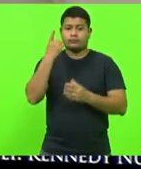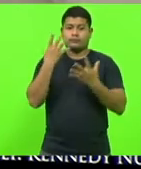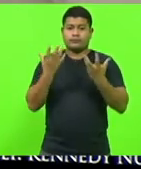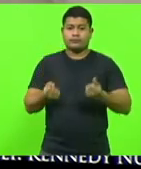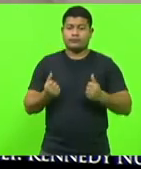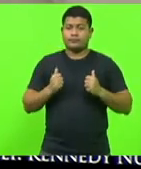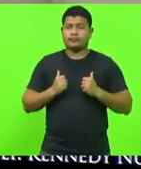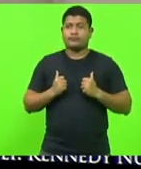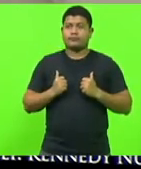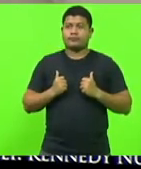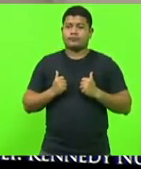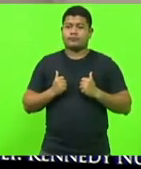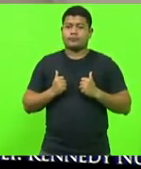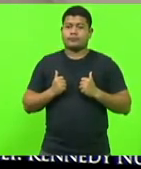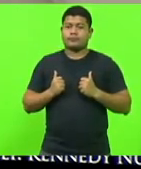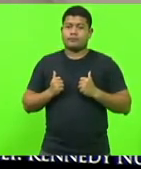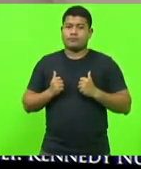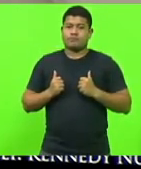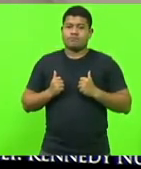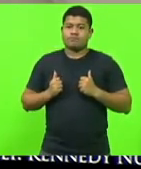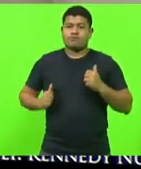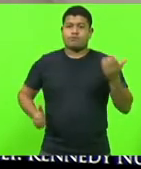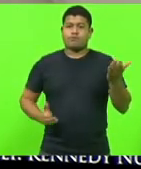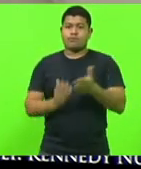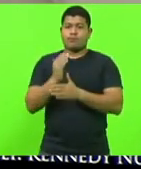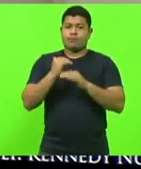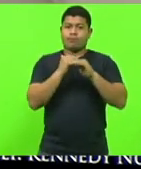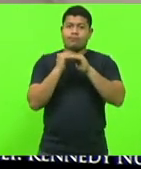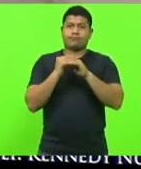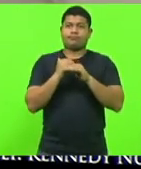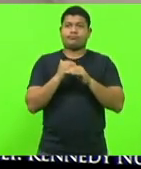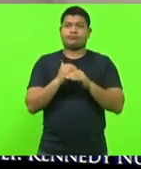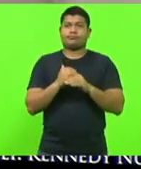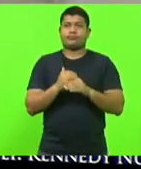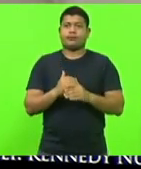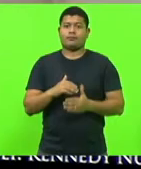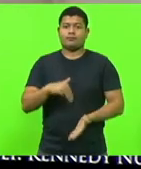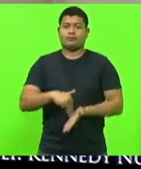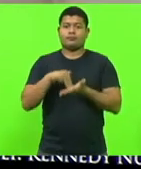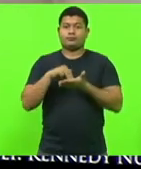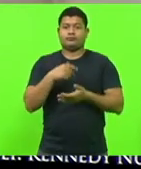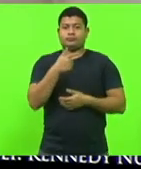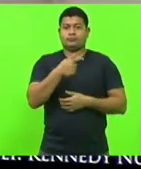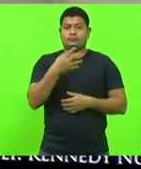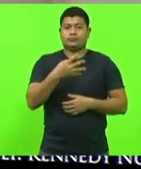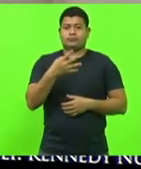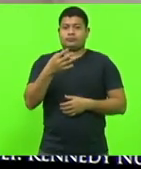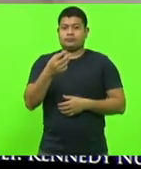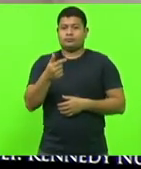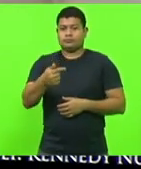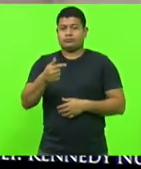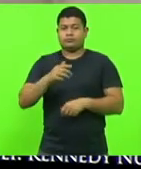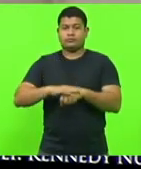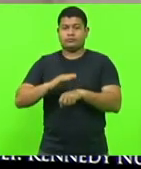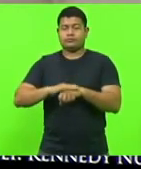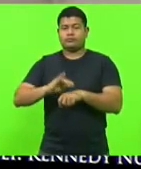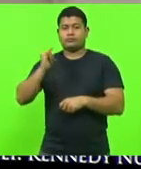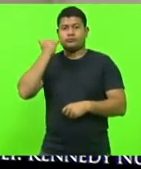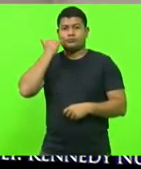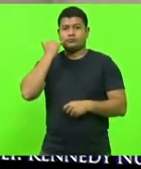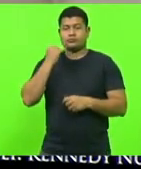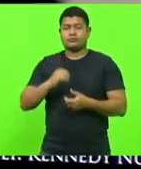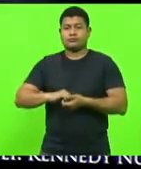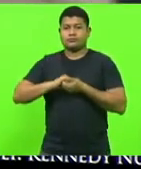aprovam, permaneçam como se encontram. Aprovado por unanimidade. Moção 747, autor deputado Gessé Lopes.